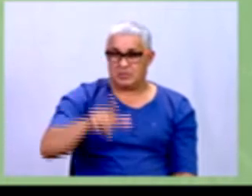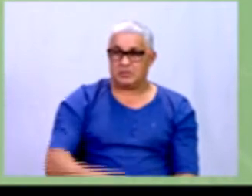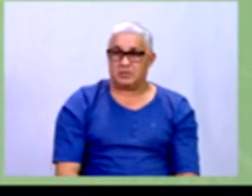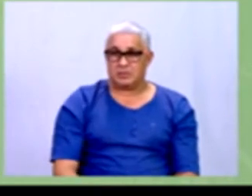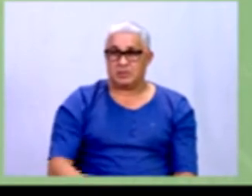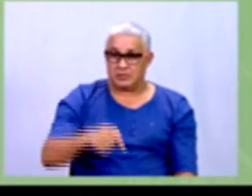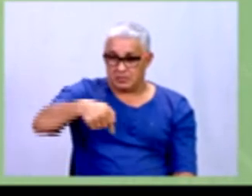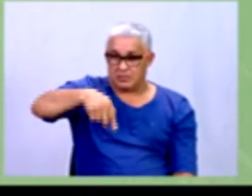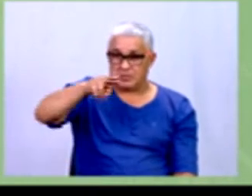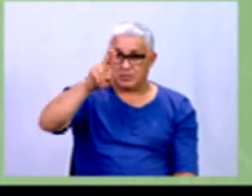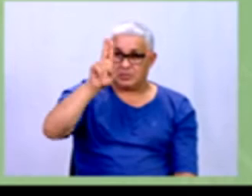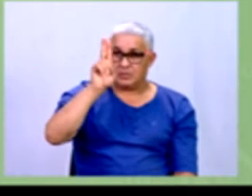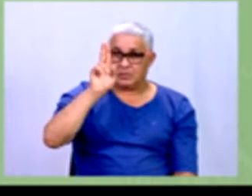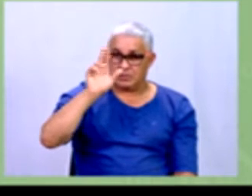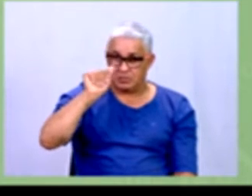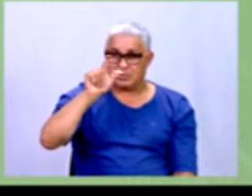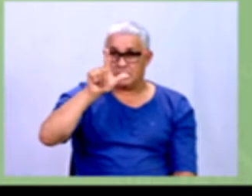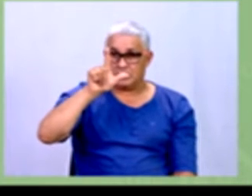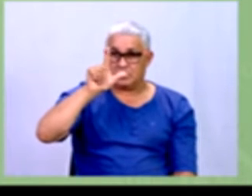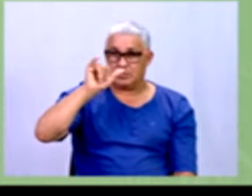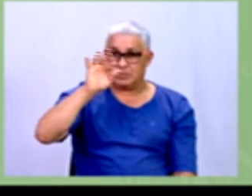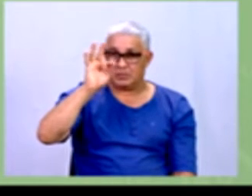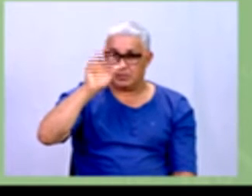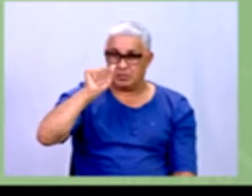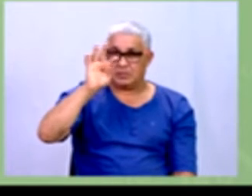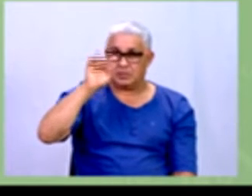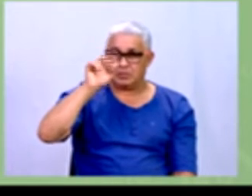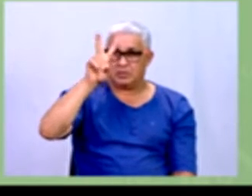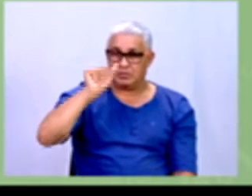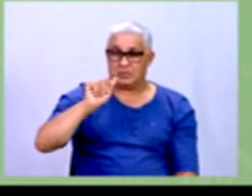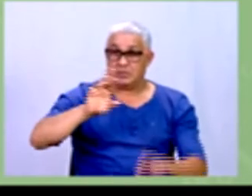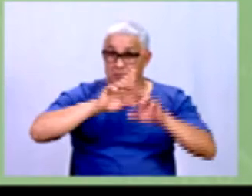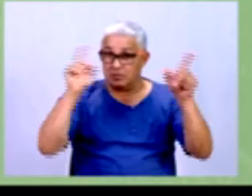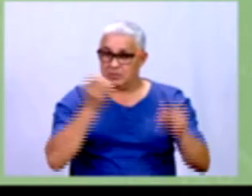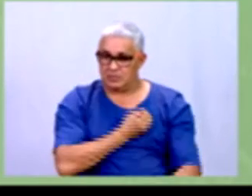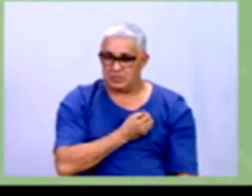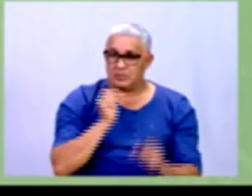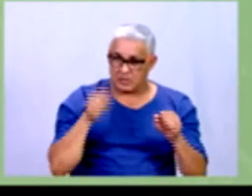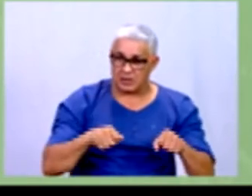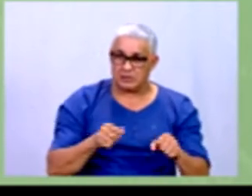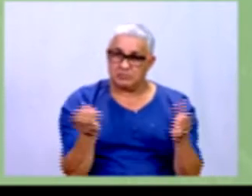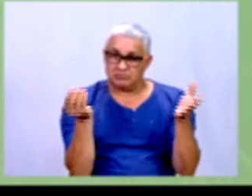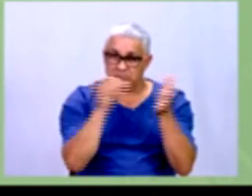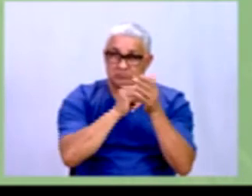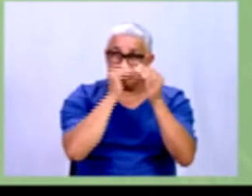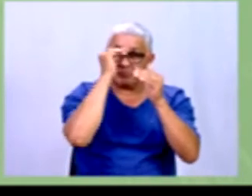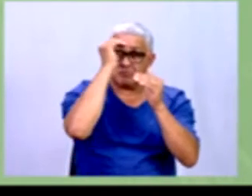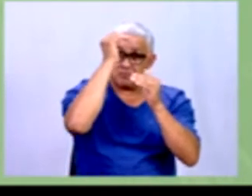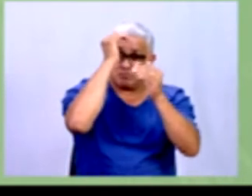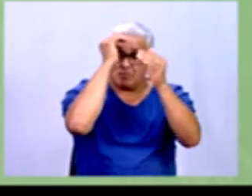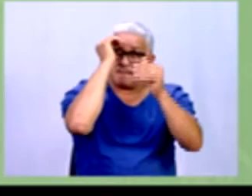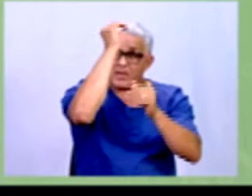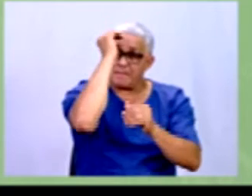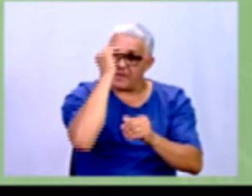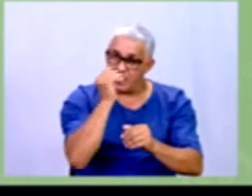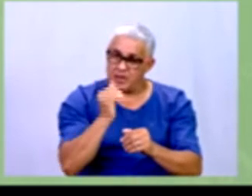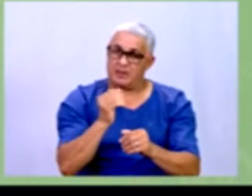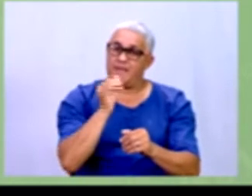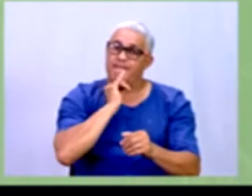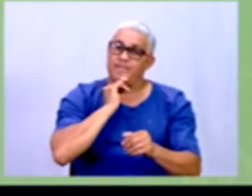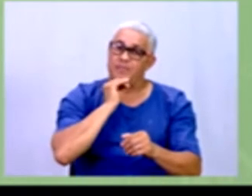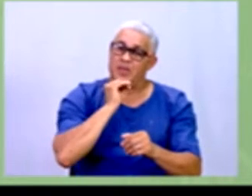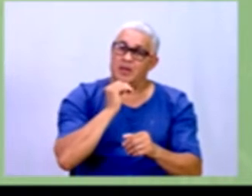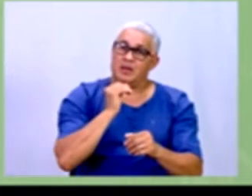Qualitativa não são números. E daí ela é ordinal. Eu posso estabelecer uma ordem para elas. Ano escolar de